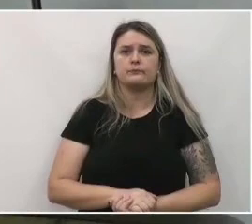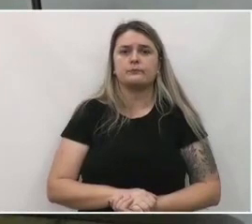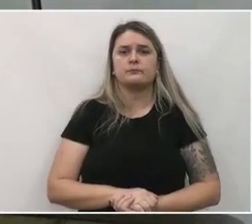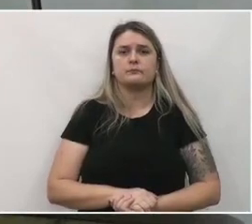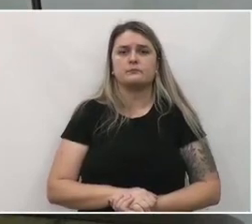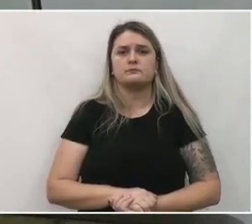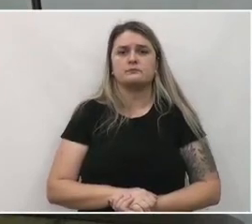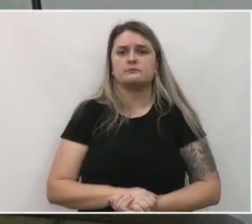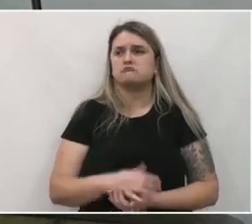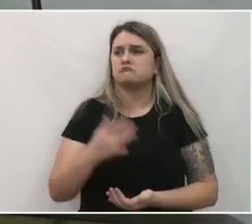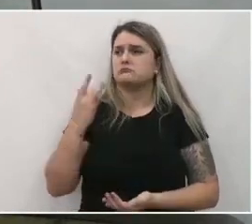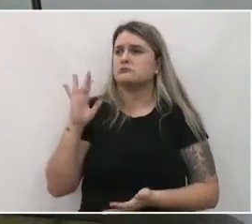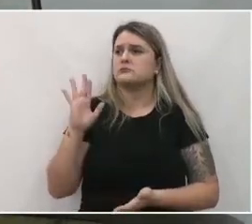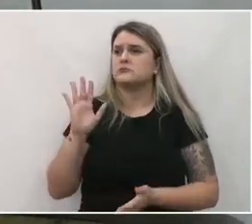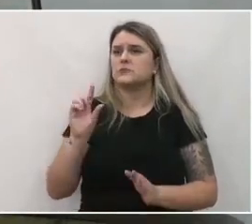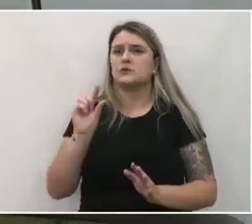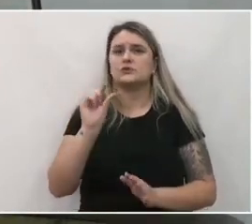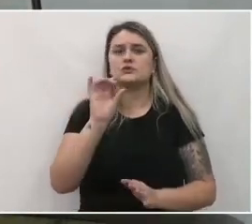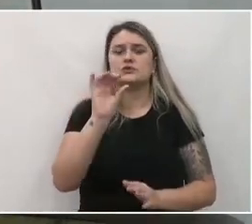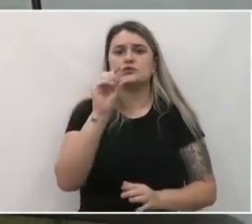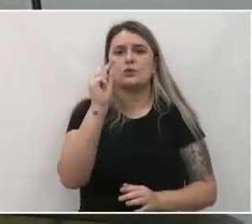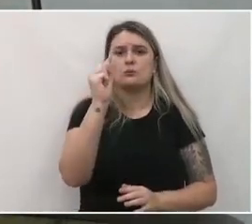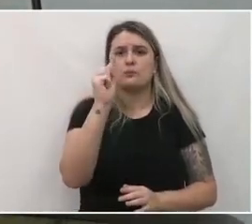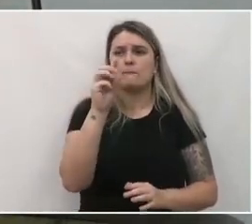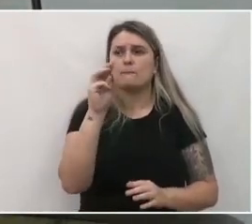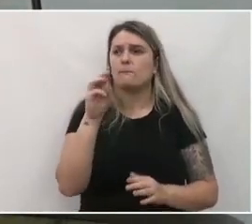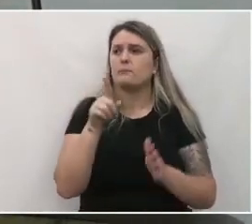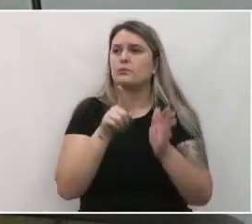Não sei. Claro.